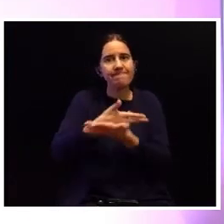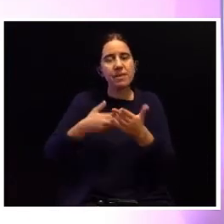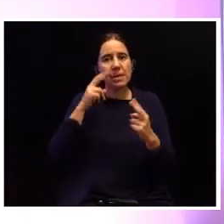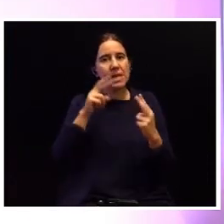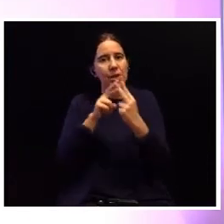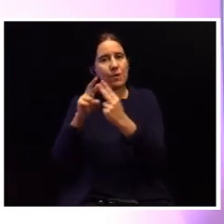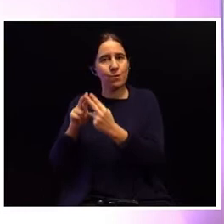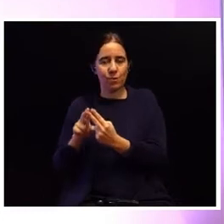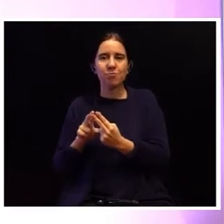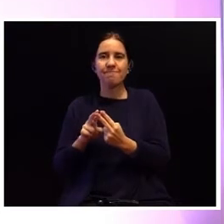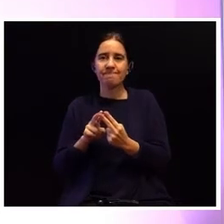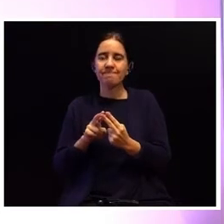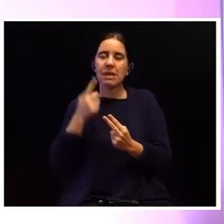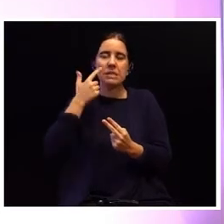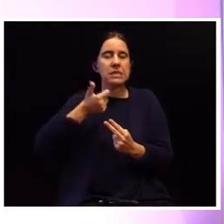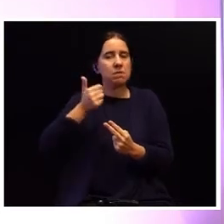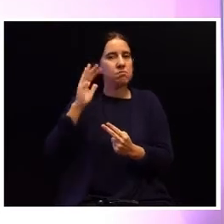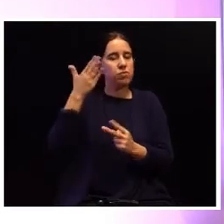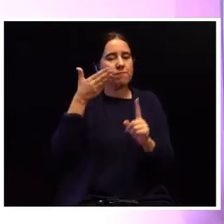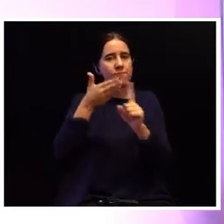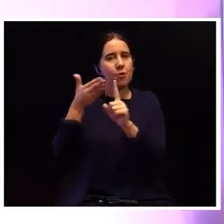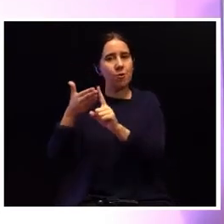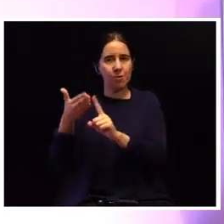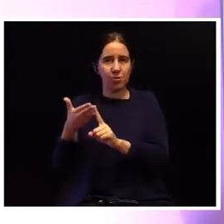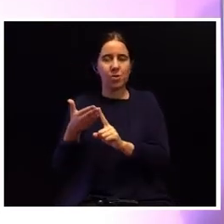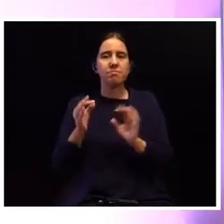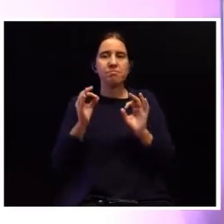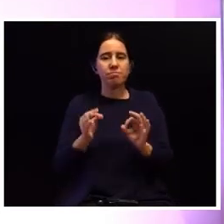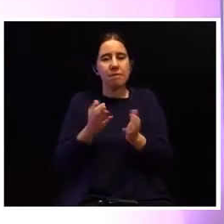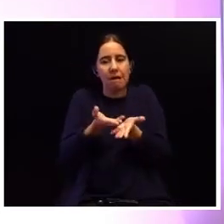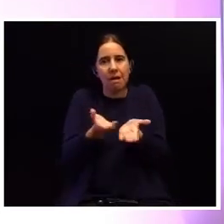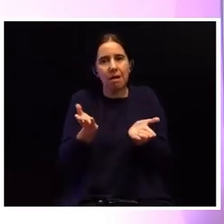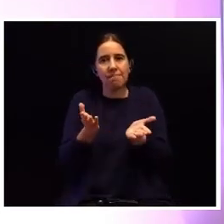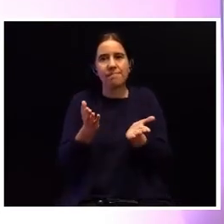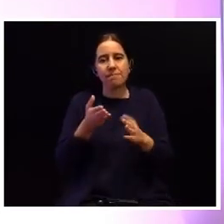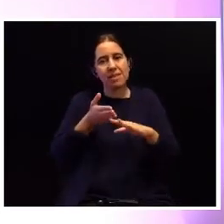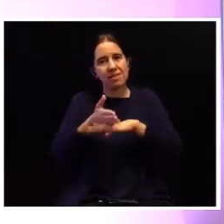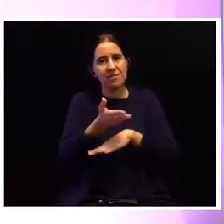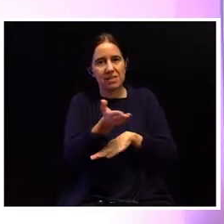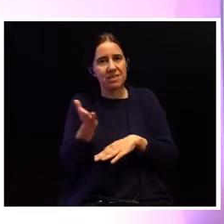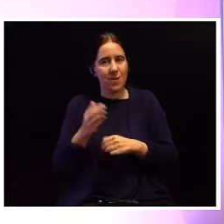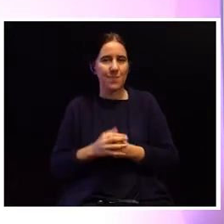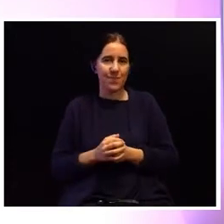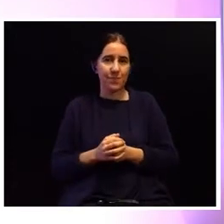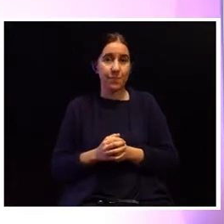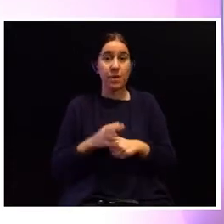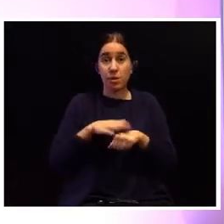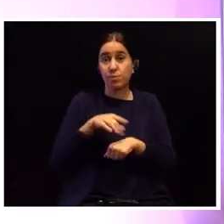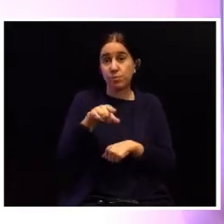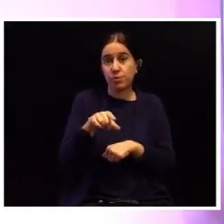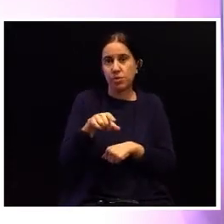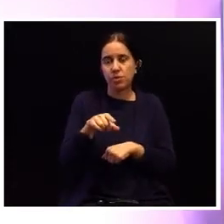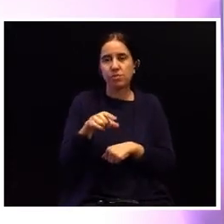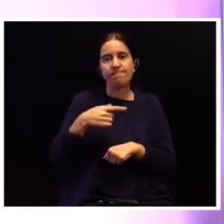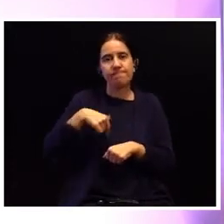encontro, muito centrado e muito focado na dimensão de intervenção. É por isso que